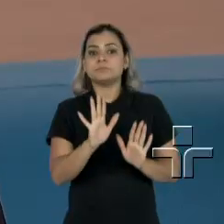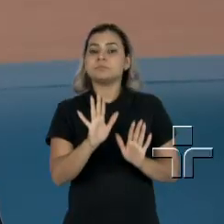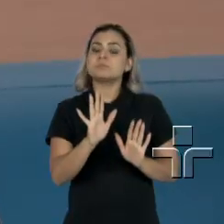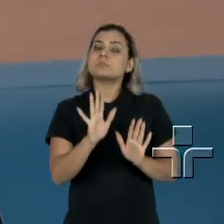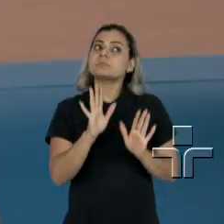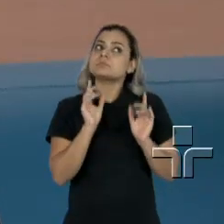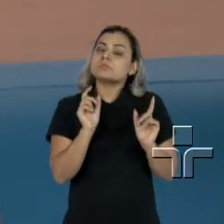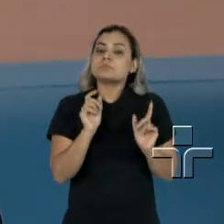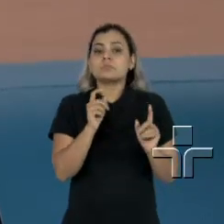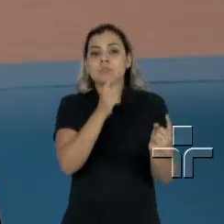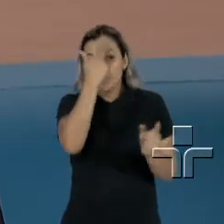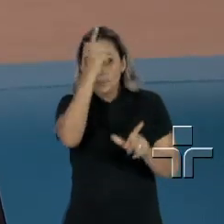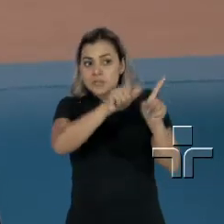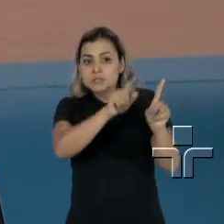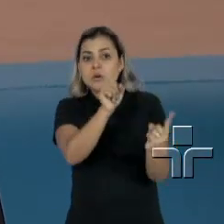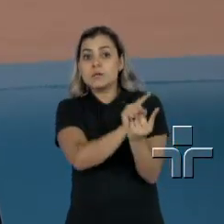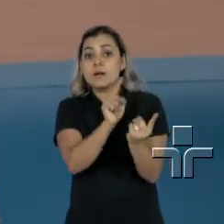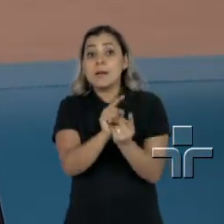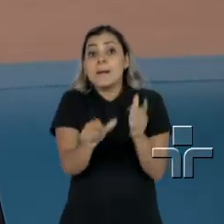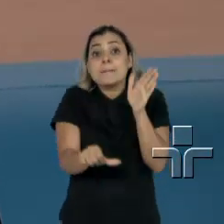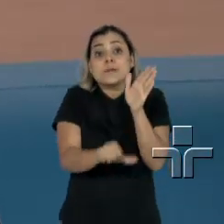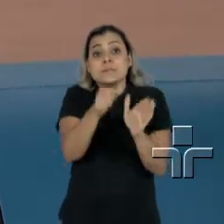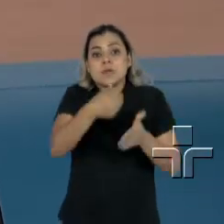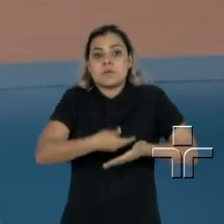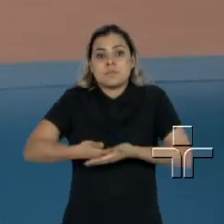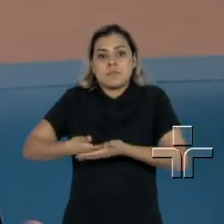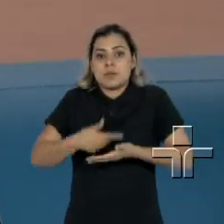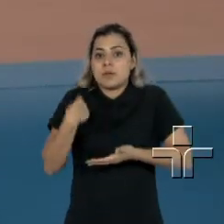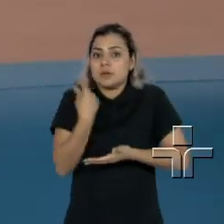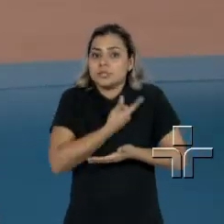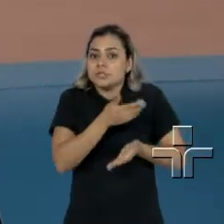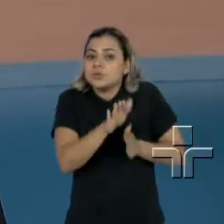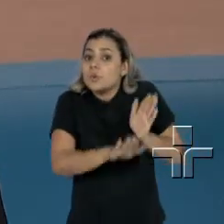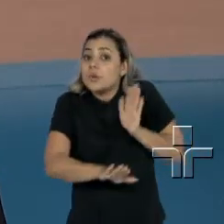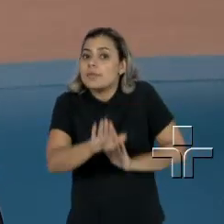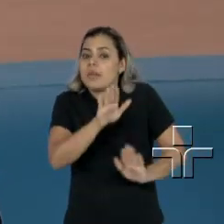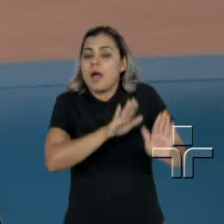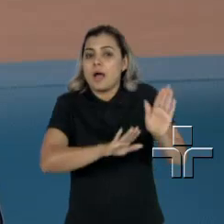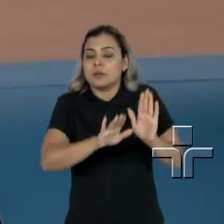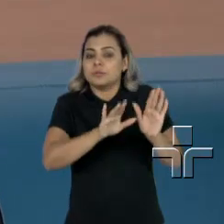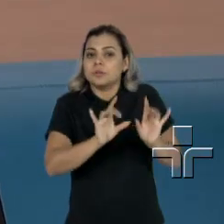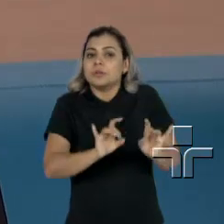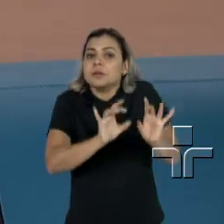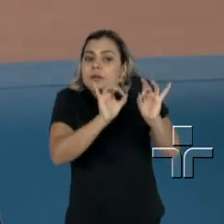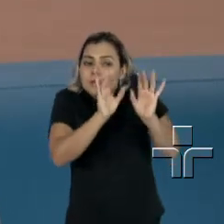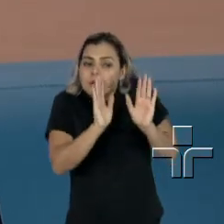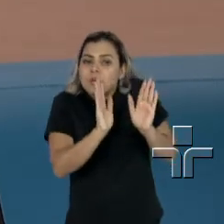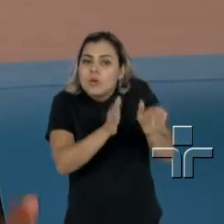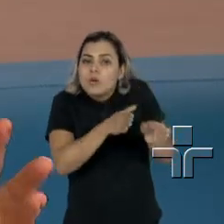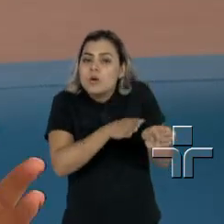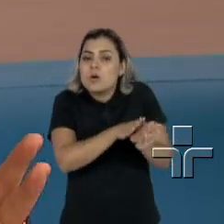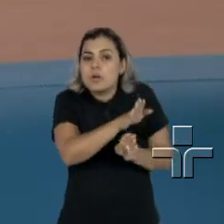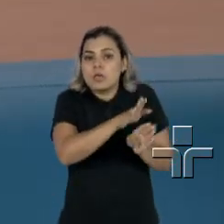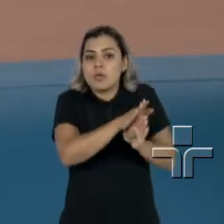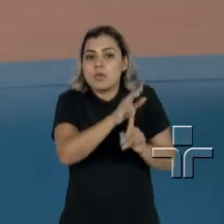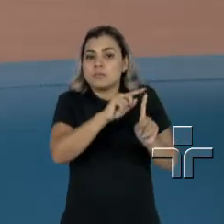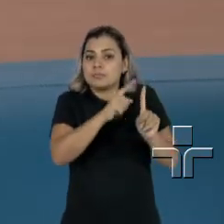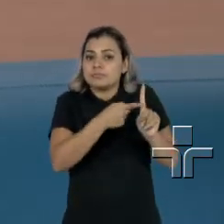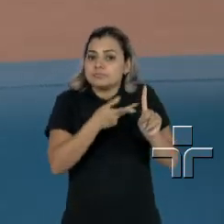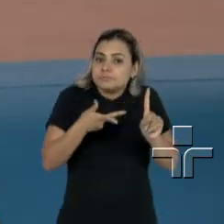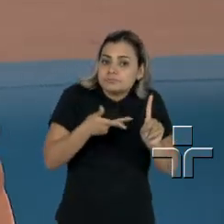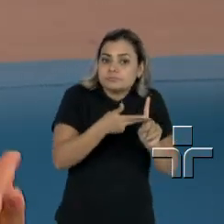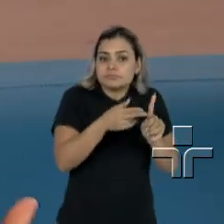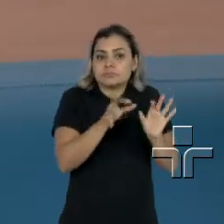em pacientes que têm o primeiro bebê, geralmente a gente tem um cuidado especial com esse bebê e quer fazer tudo bem